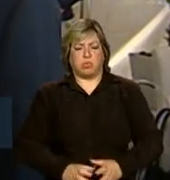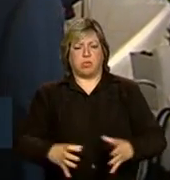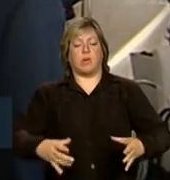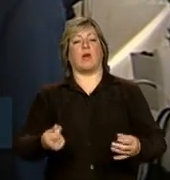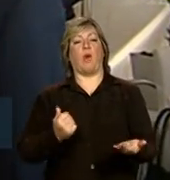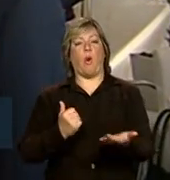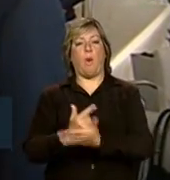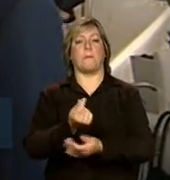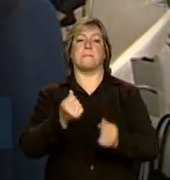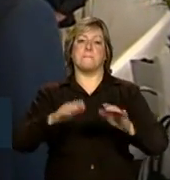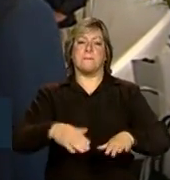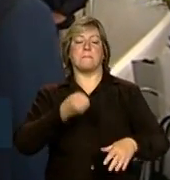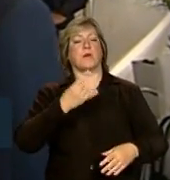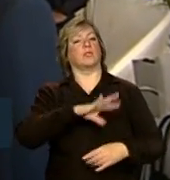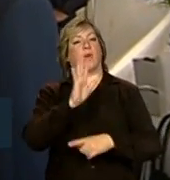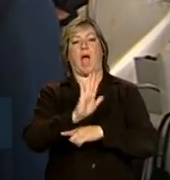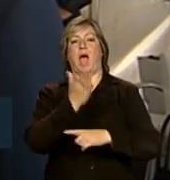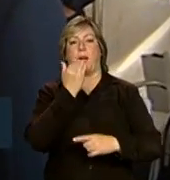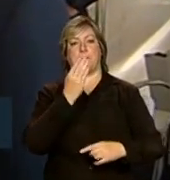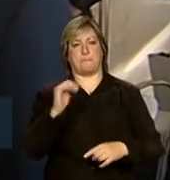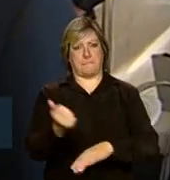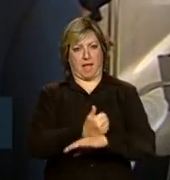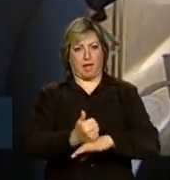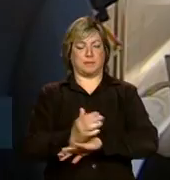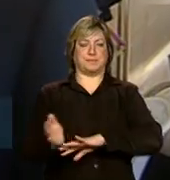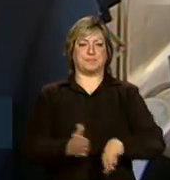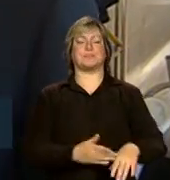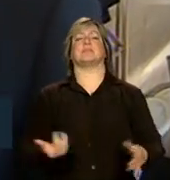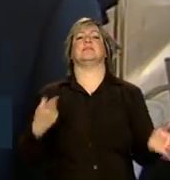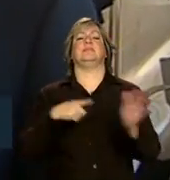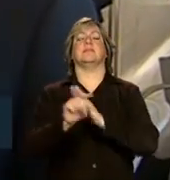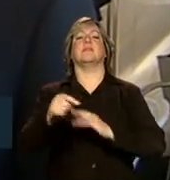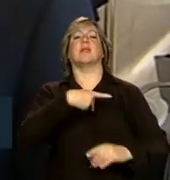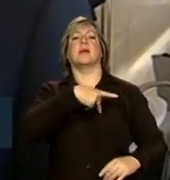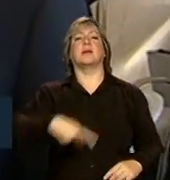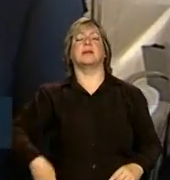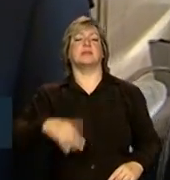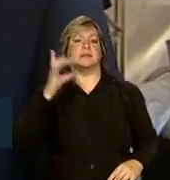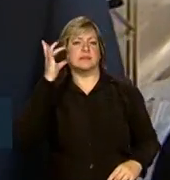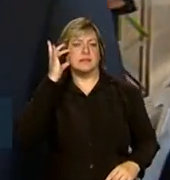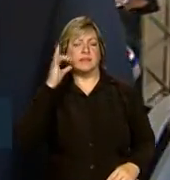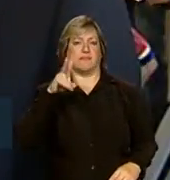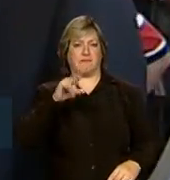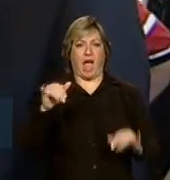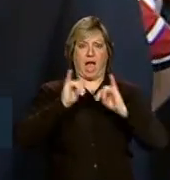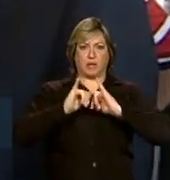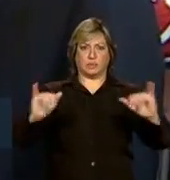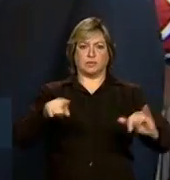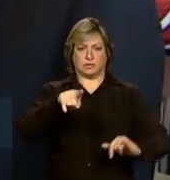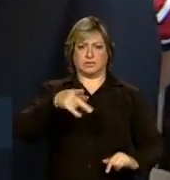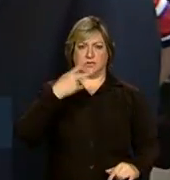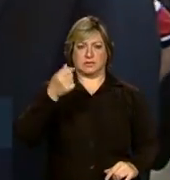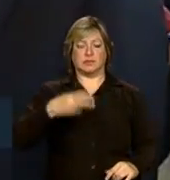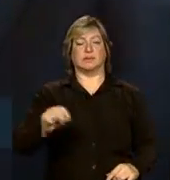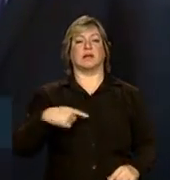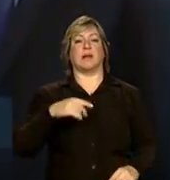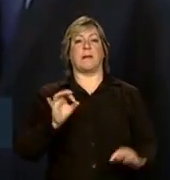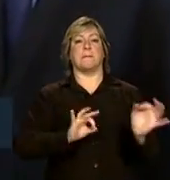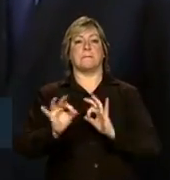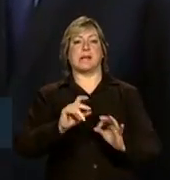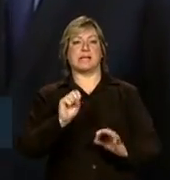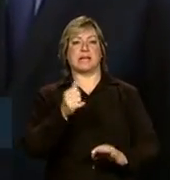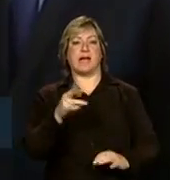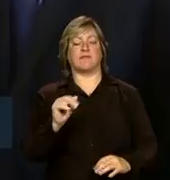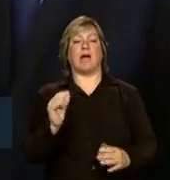comer melhor. Neste evento na SEASA, ministro, o senhor falou que a presidenta Dilma vai anunciar no Plano Safra algumas